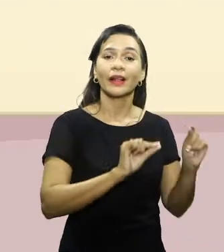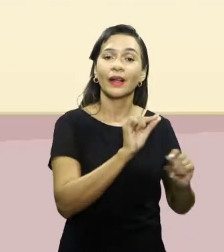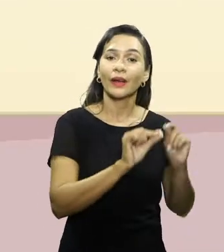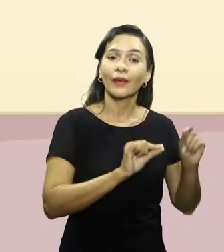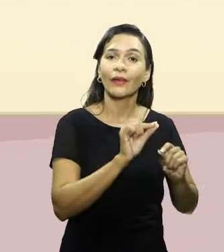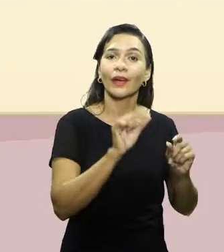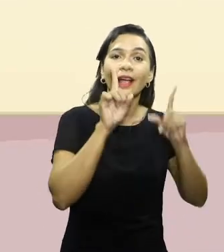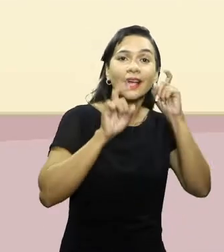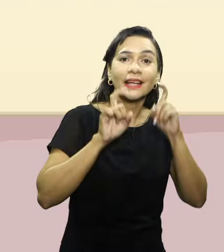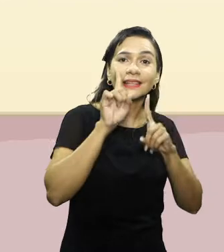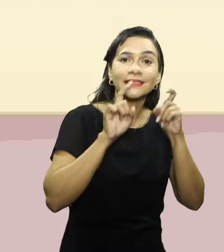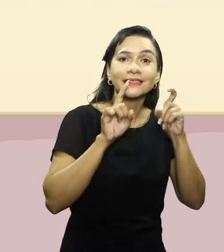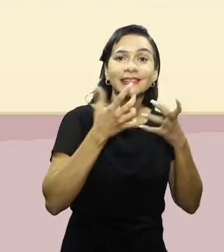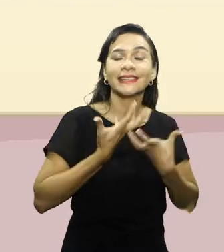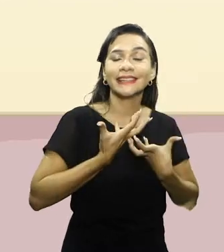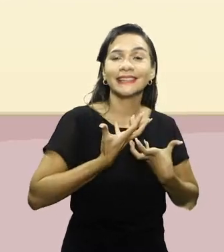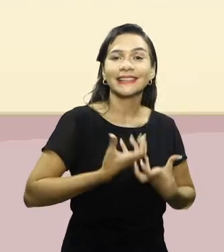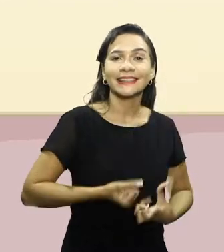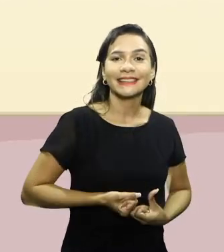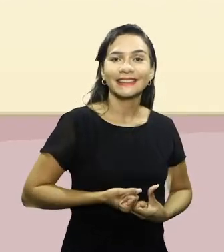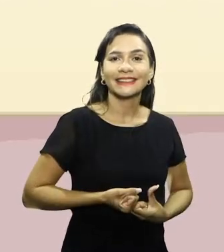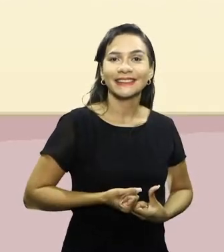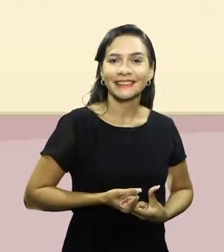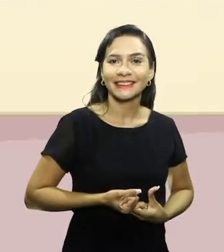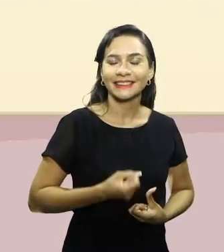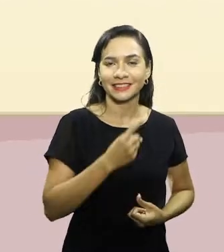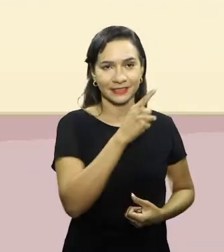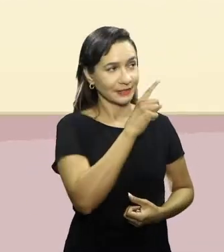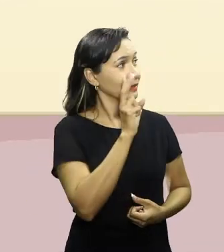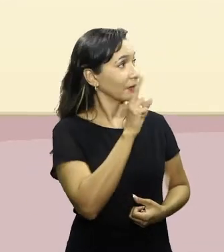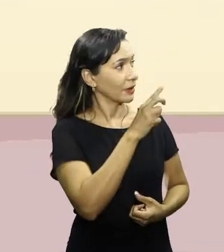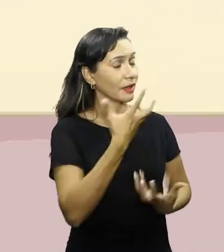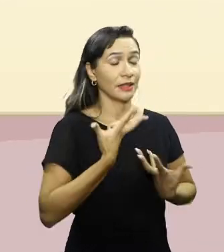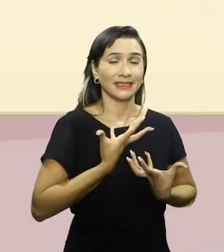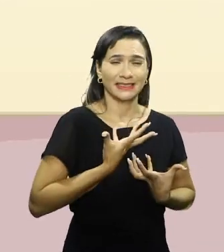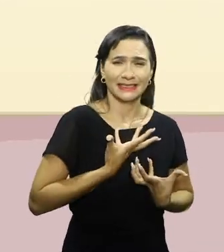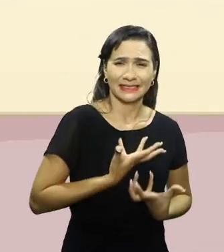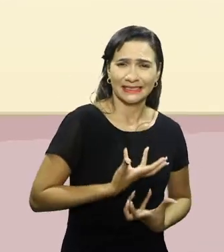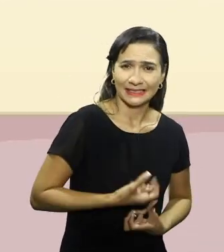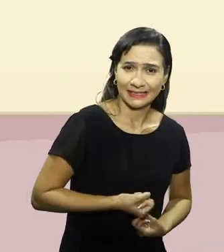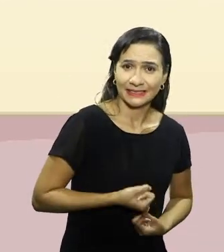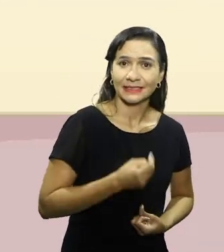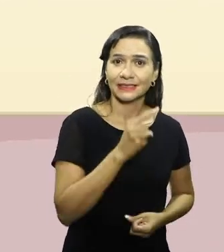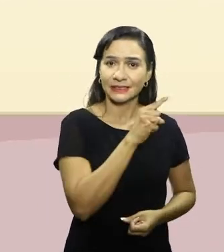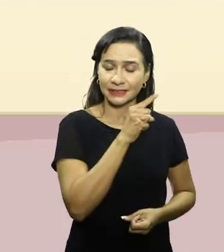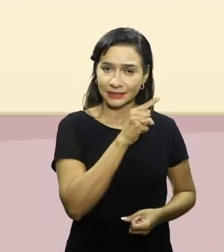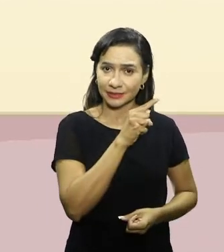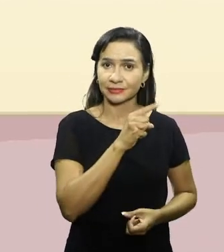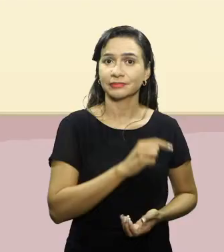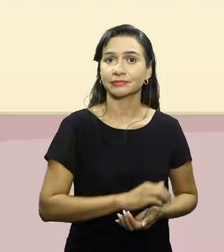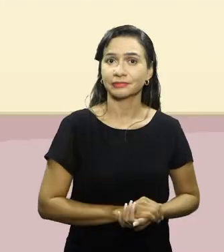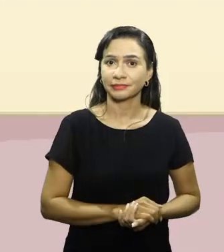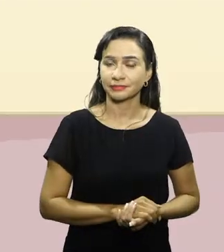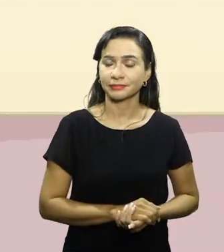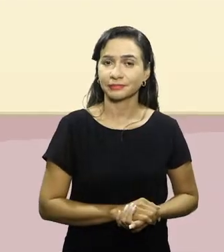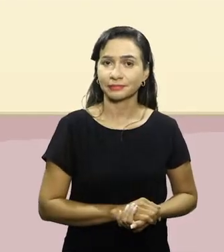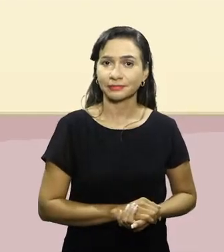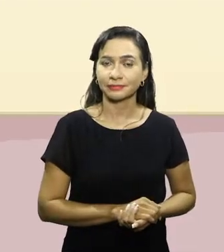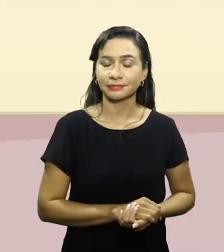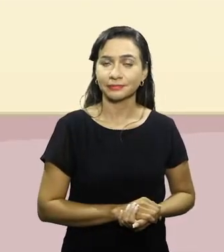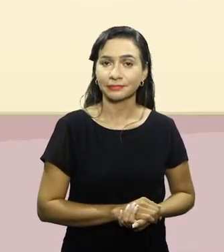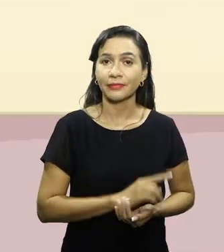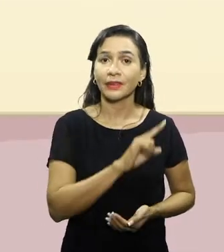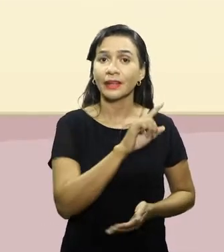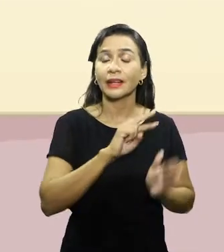parte facial de cansado, ou seja, a língua de fora, o suor descendo pela face, as suas bochechas avermelhadas,